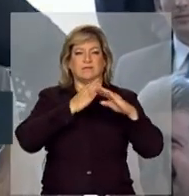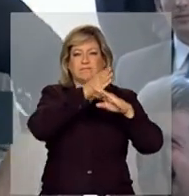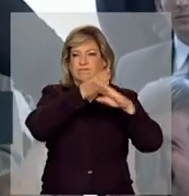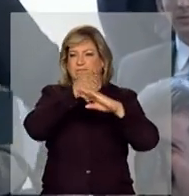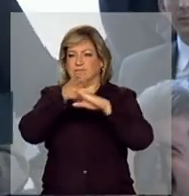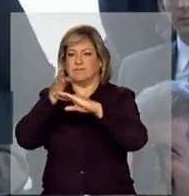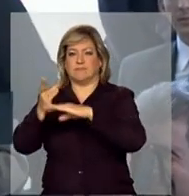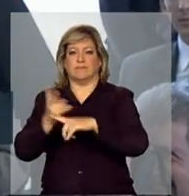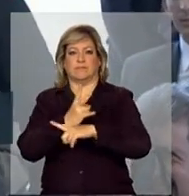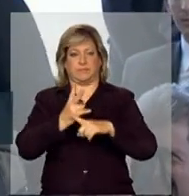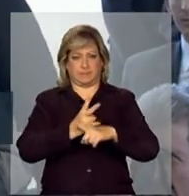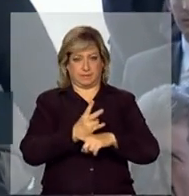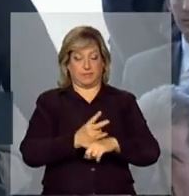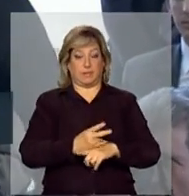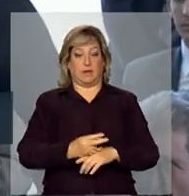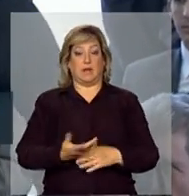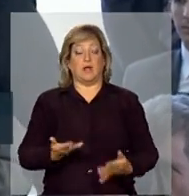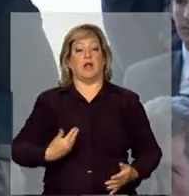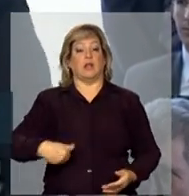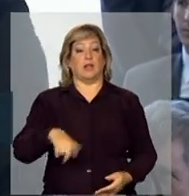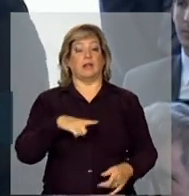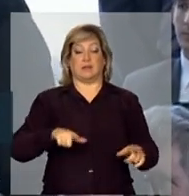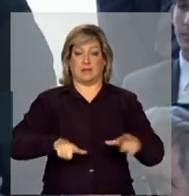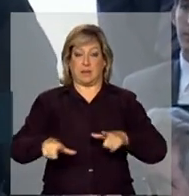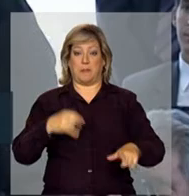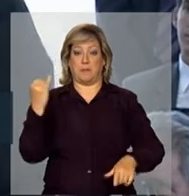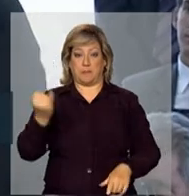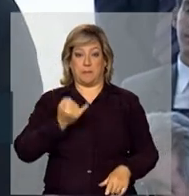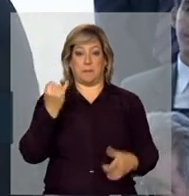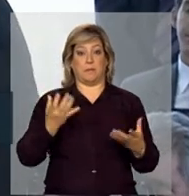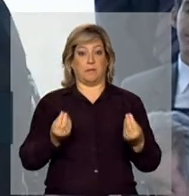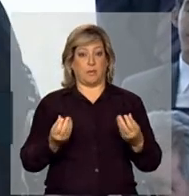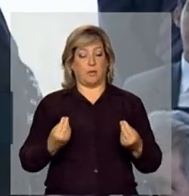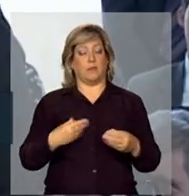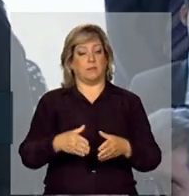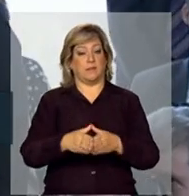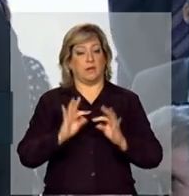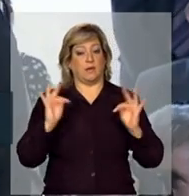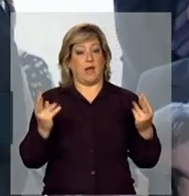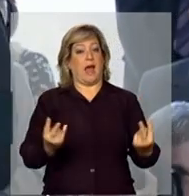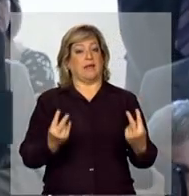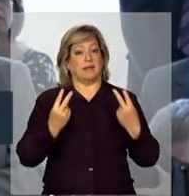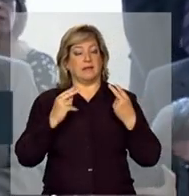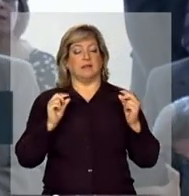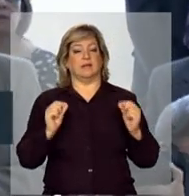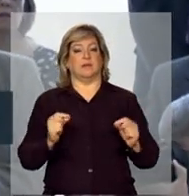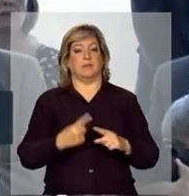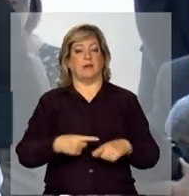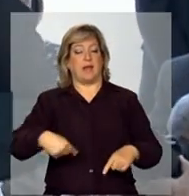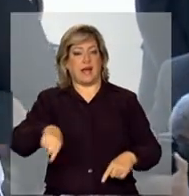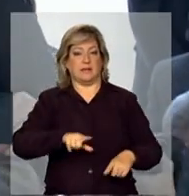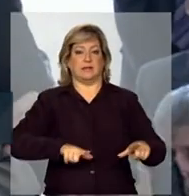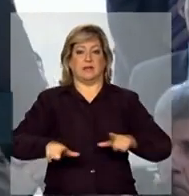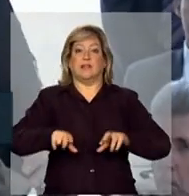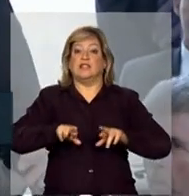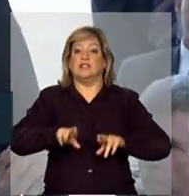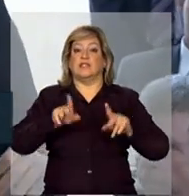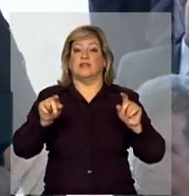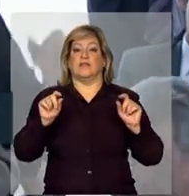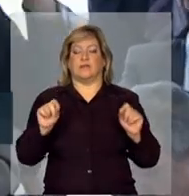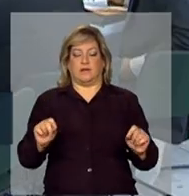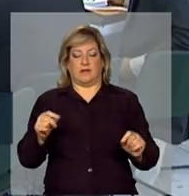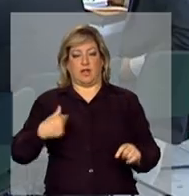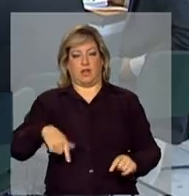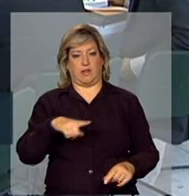estamos com um trabalho muito importante e queria chamar a atenção para os senhores com relação a essas ações diferenciadas que nós estamos